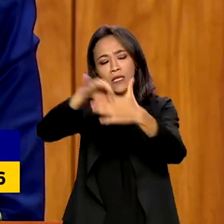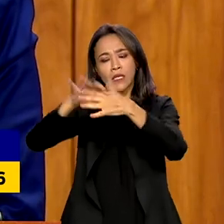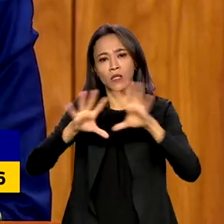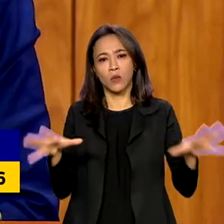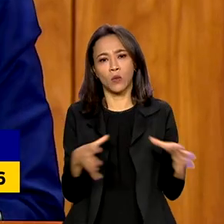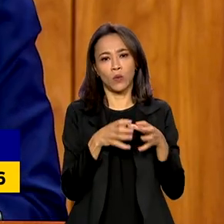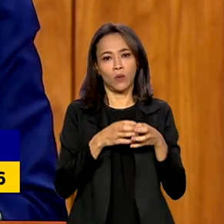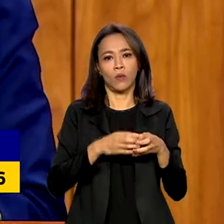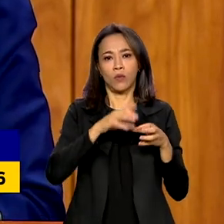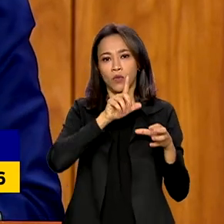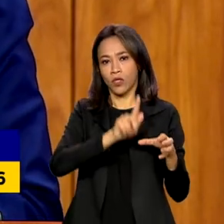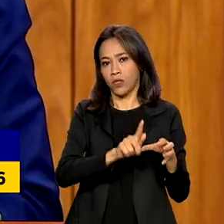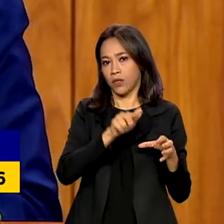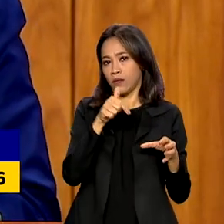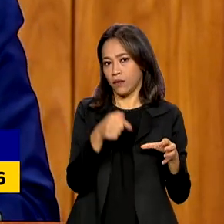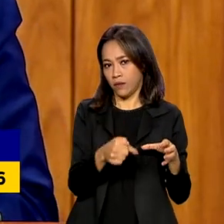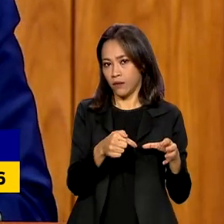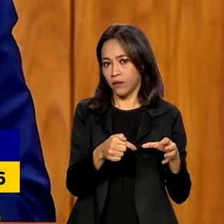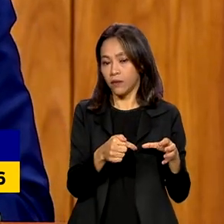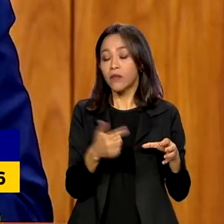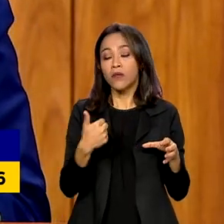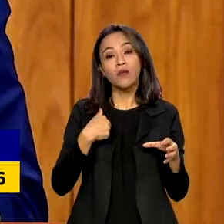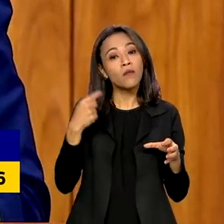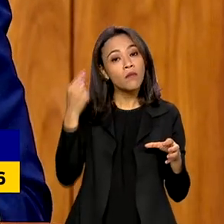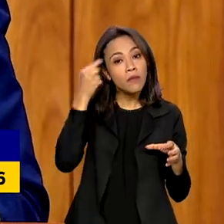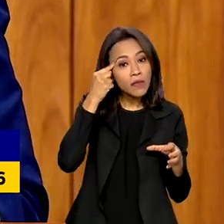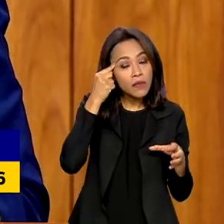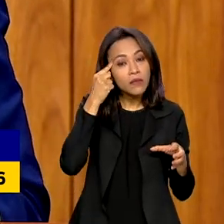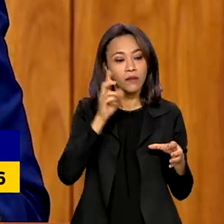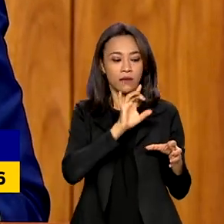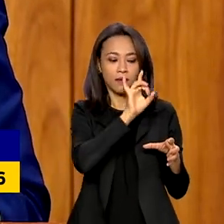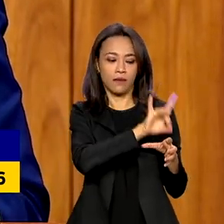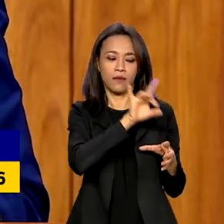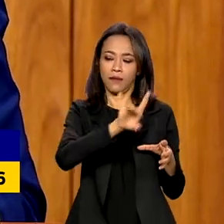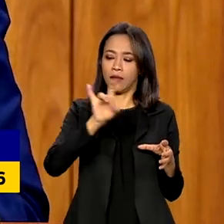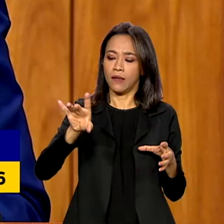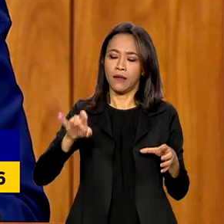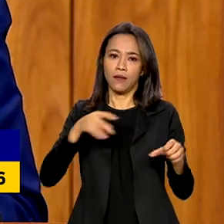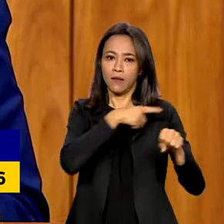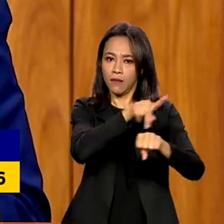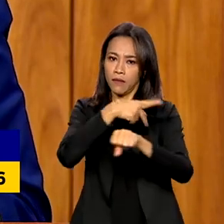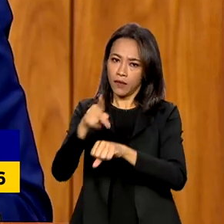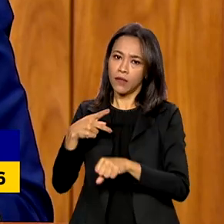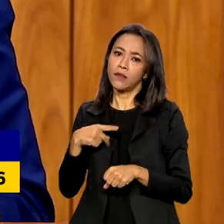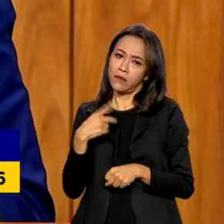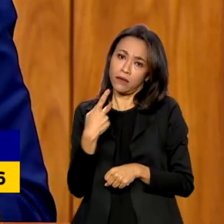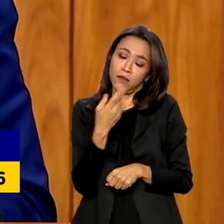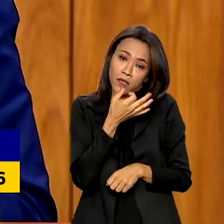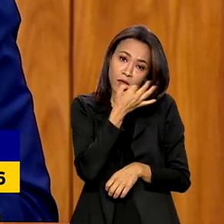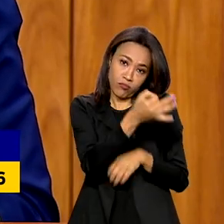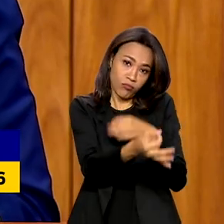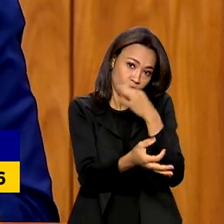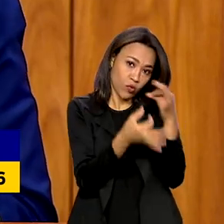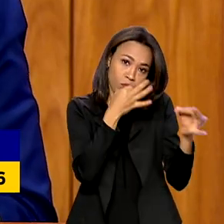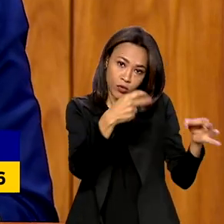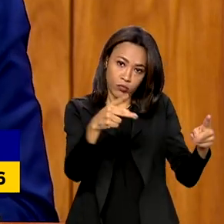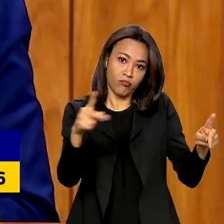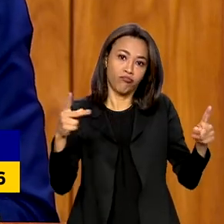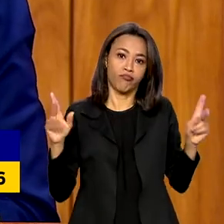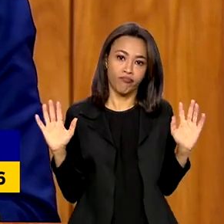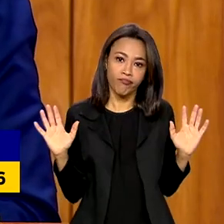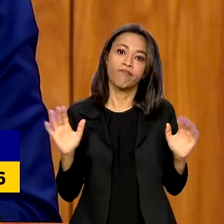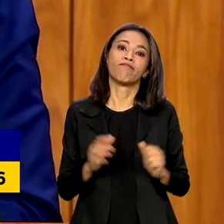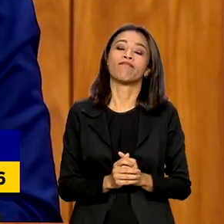E eu penso que cada país tem sua razão. A Ucrânia,